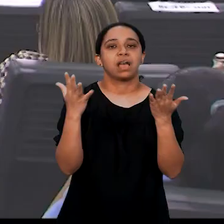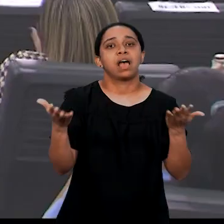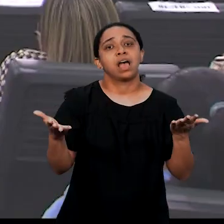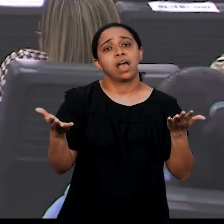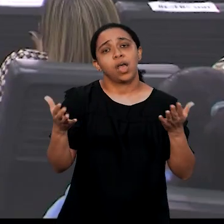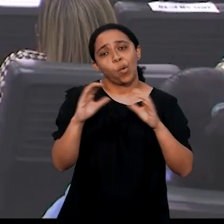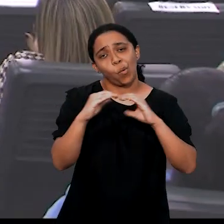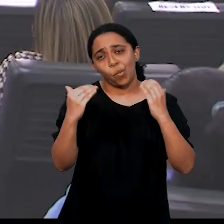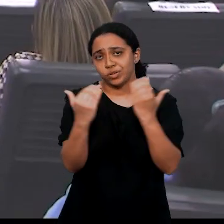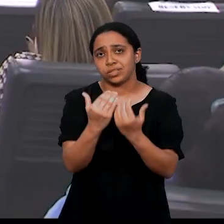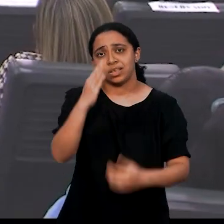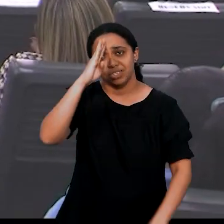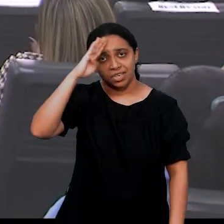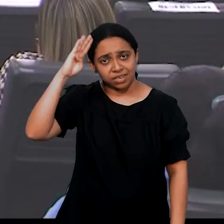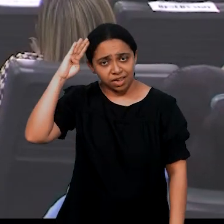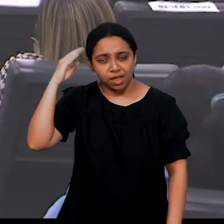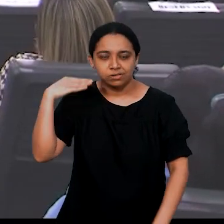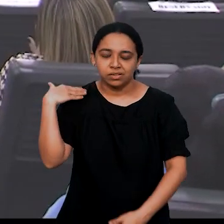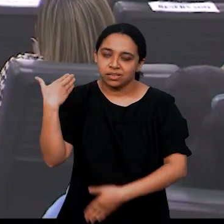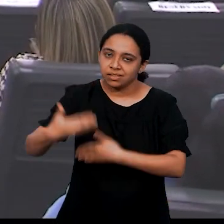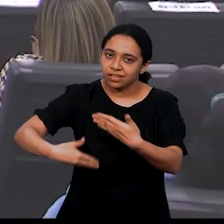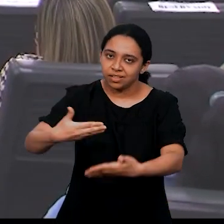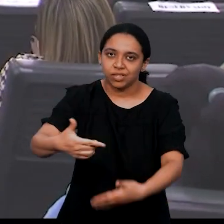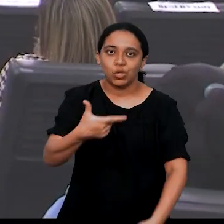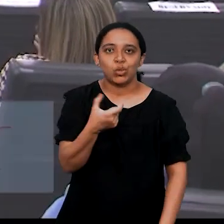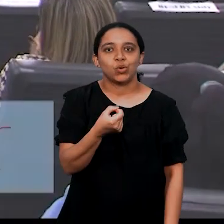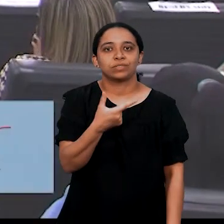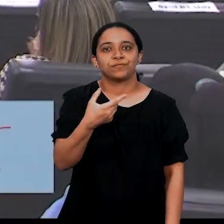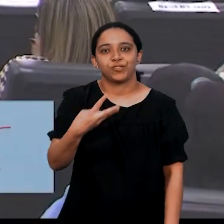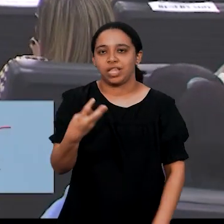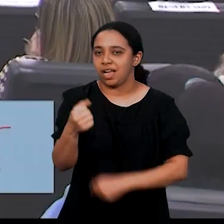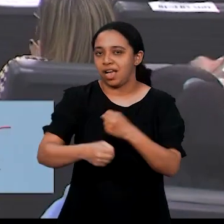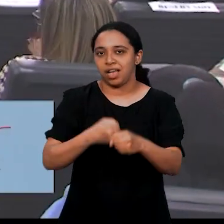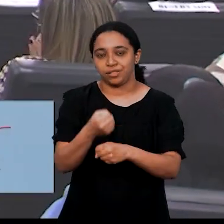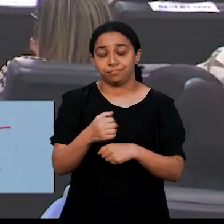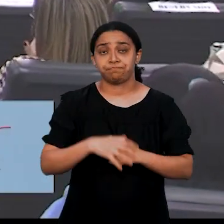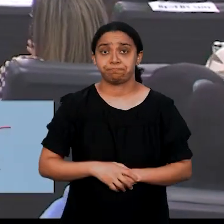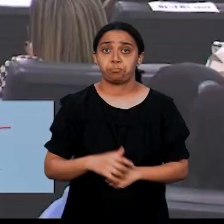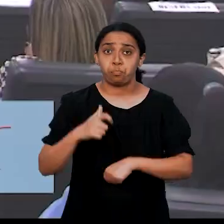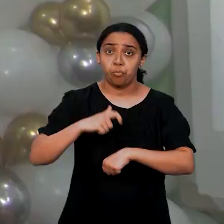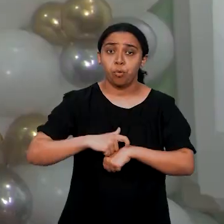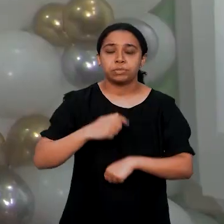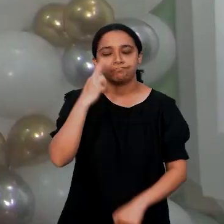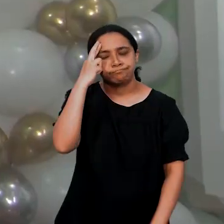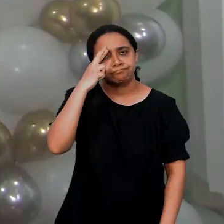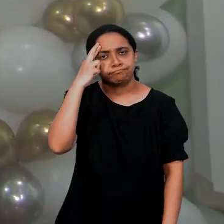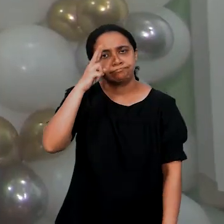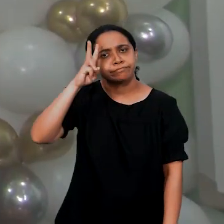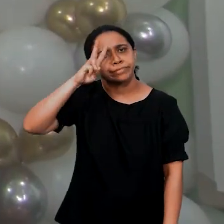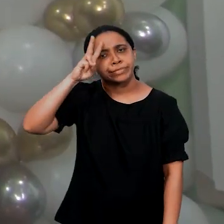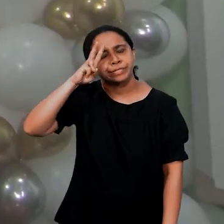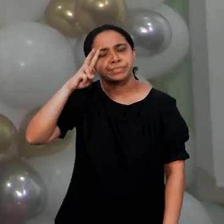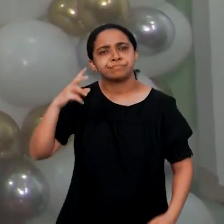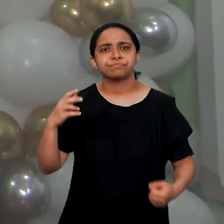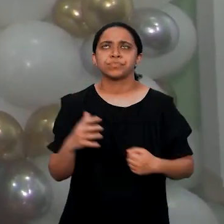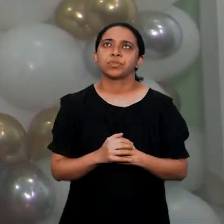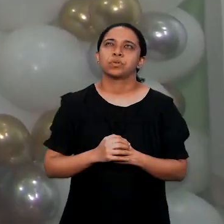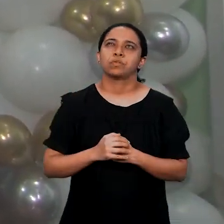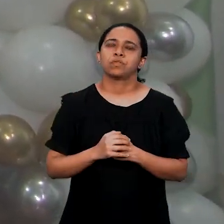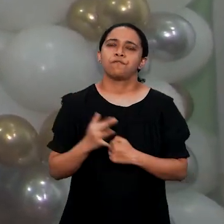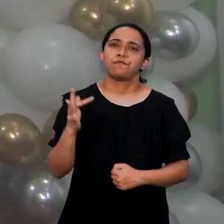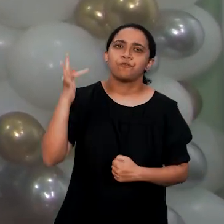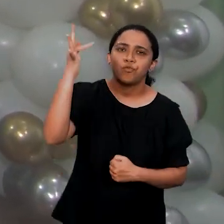comemorações extensivas à comunidade acadêmica ao longo de 2023. Também é um momento de reflexão